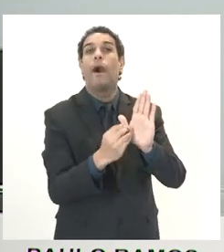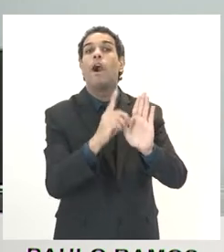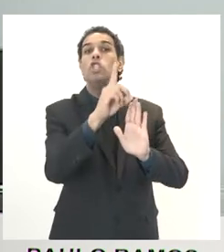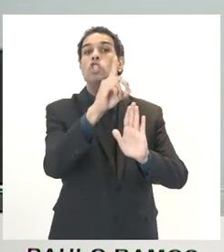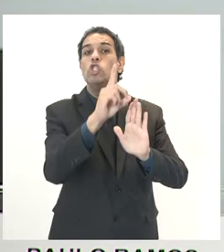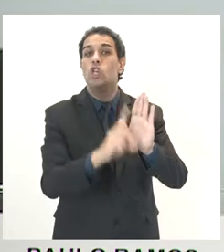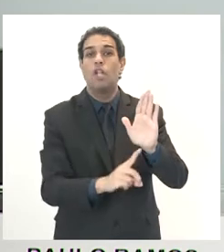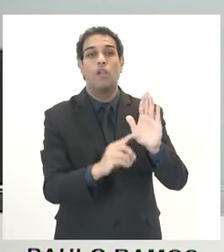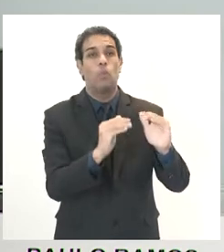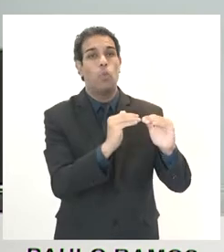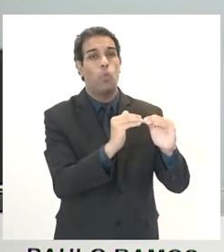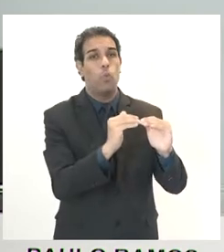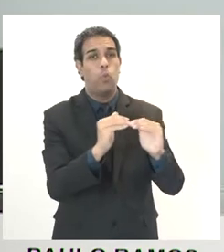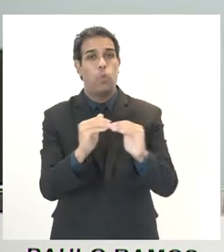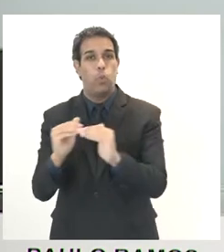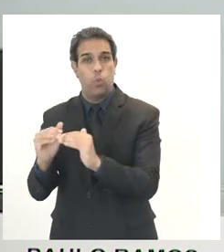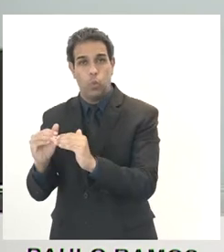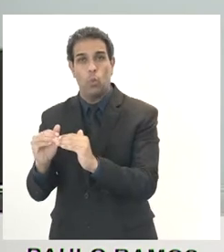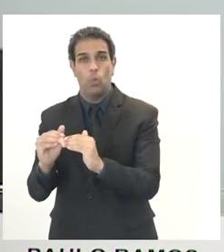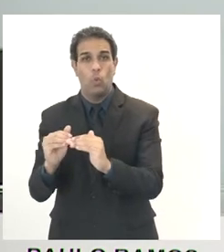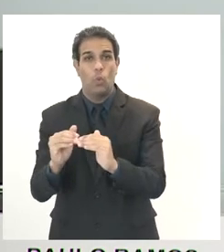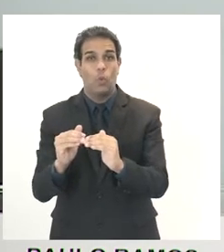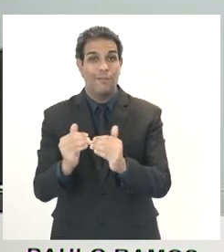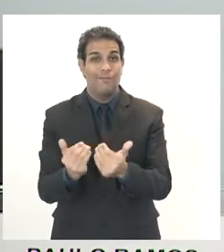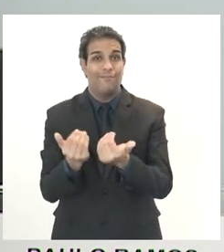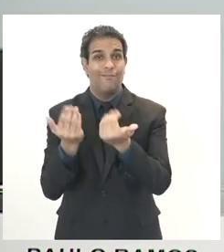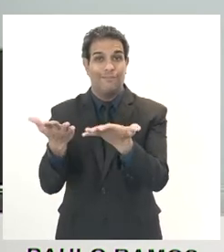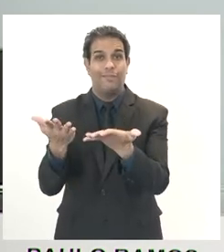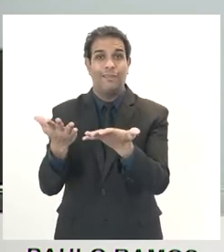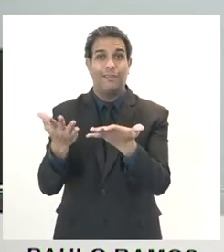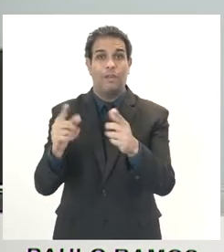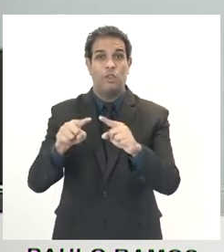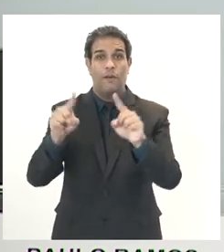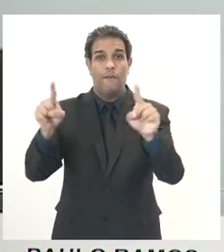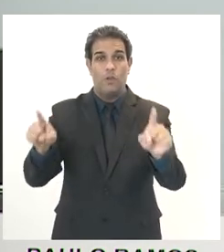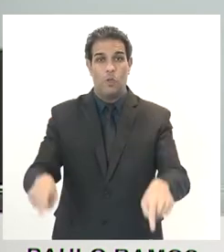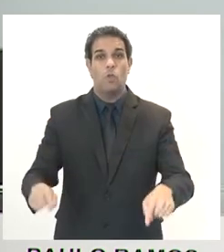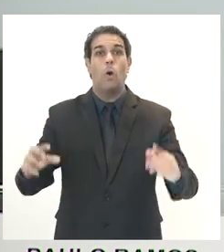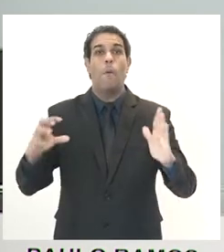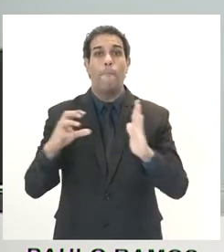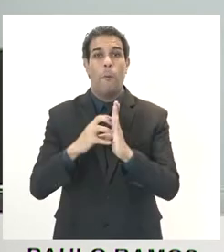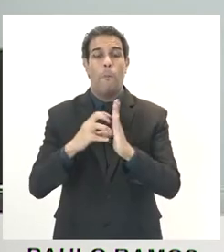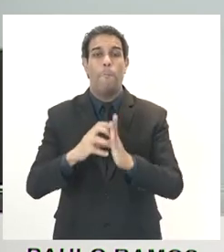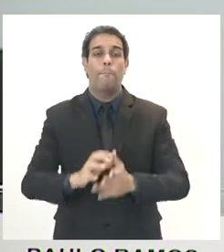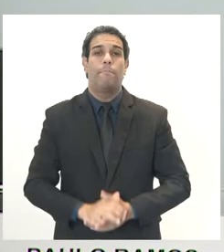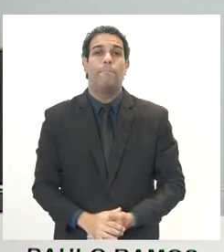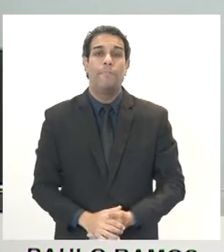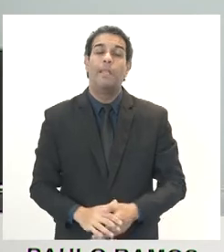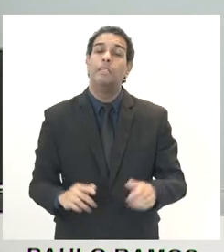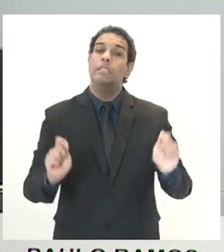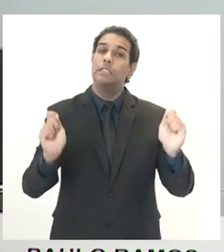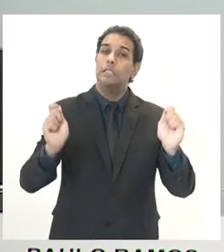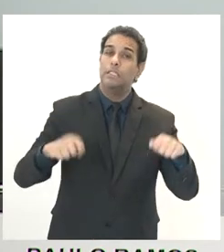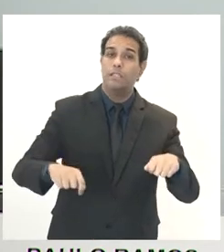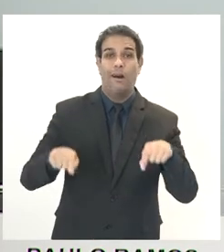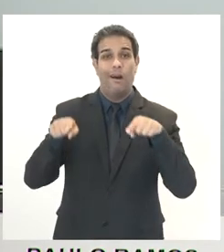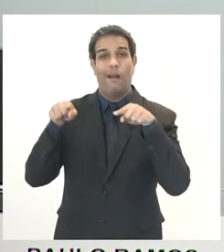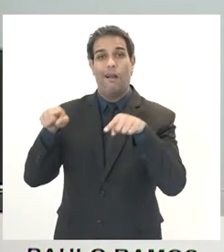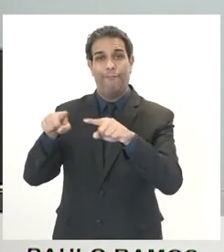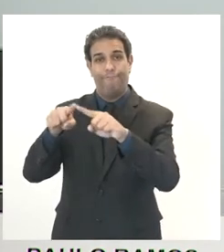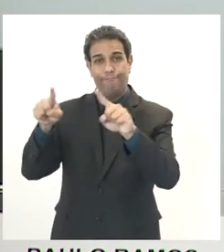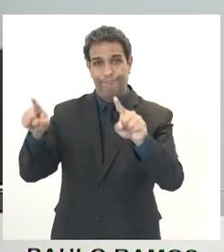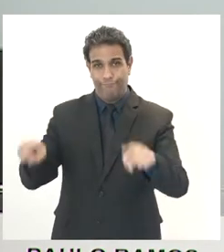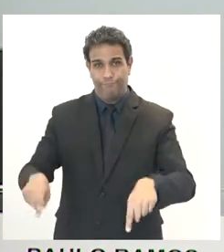conferem não só que conferem dignidade ao servidor, mas ao mesmo tempo, possibilita ao servidor